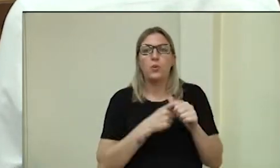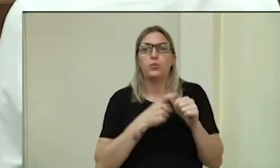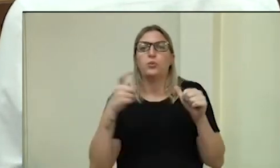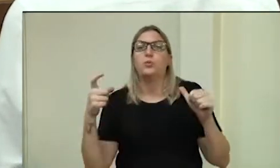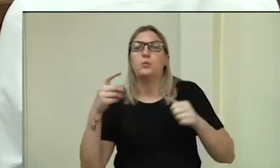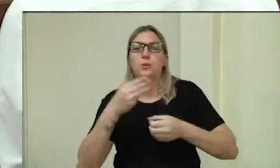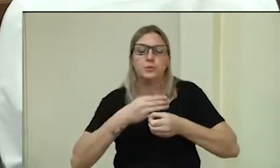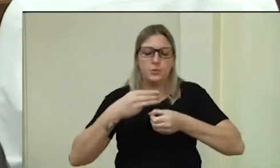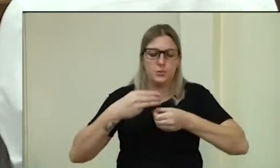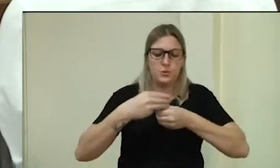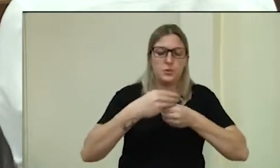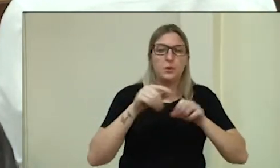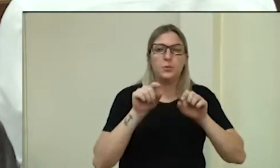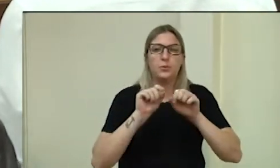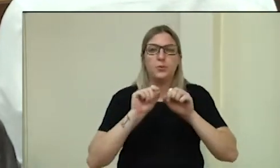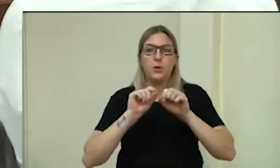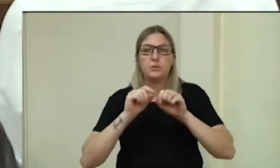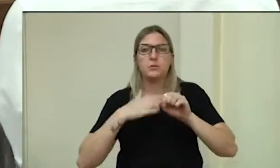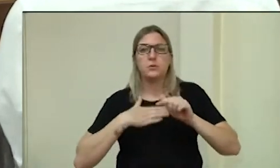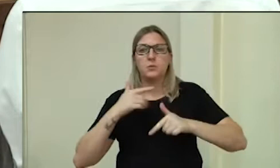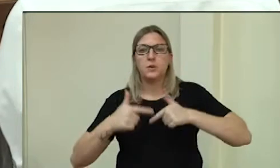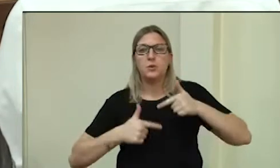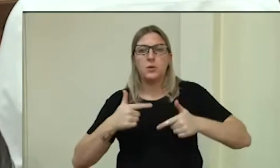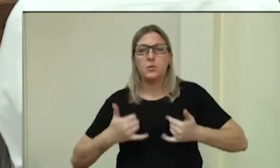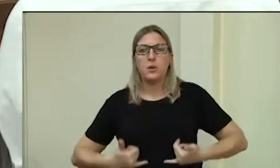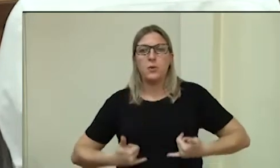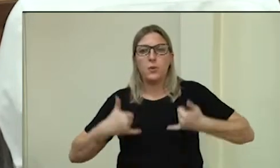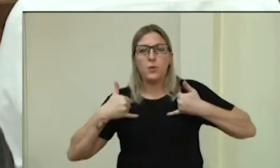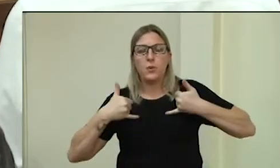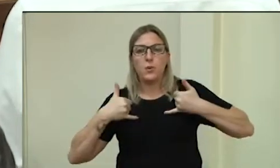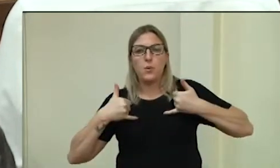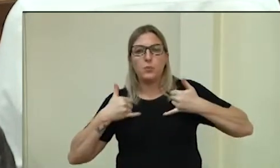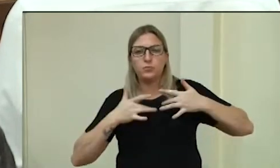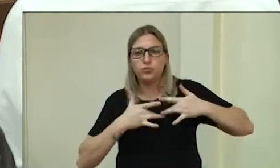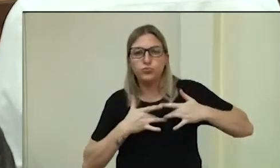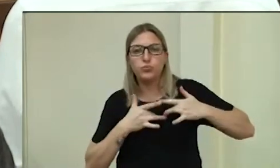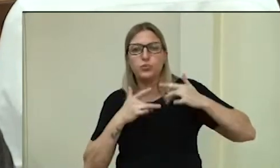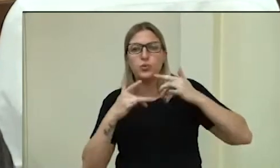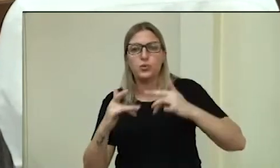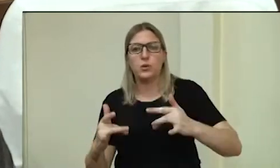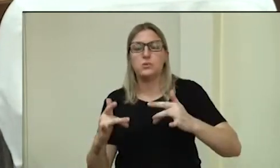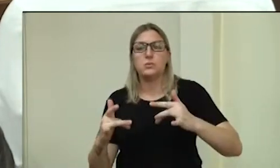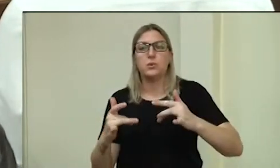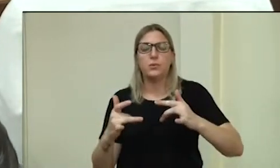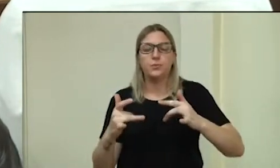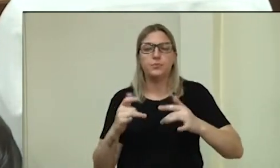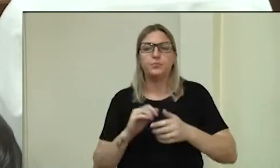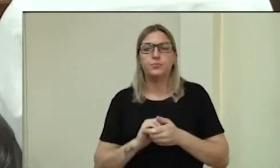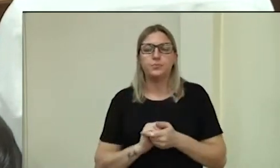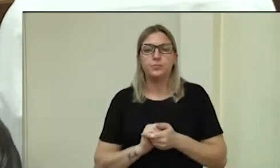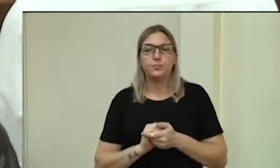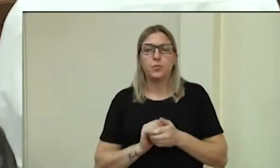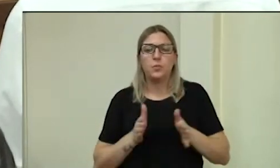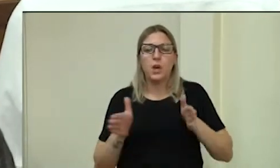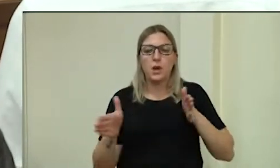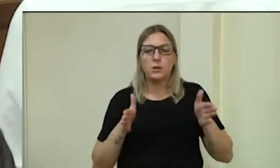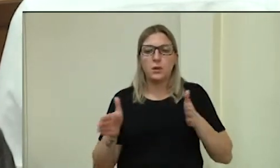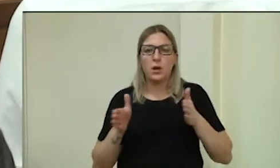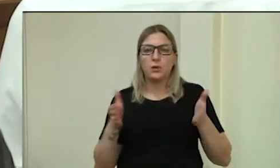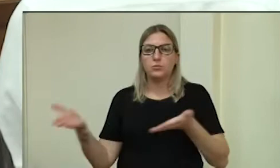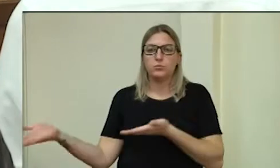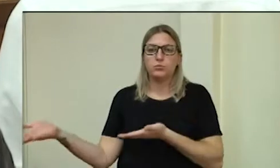municipal e exercer com honra realidade e dedicação o